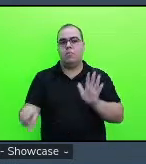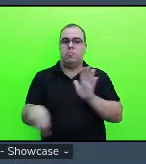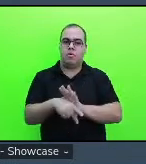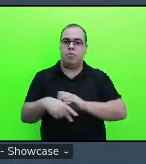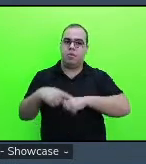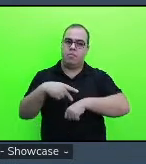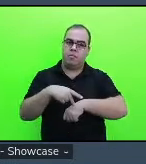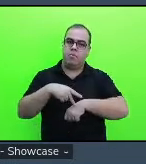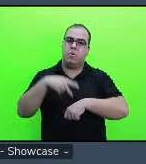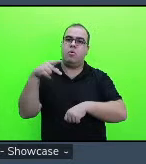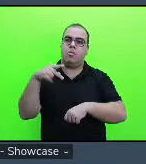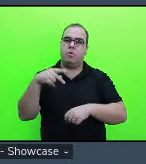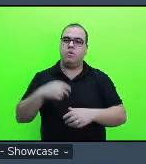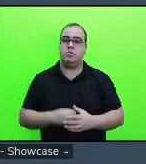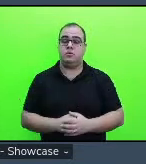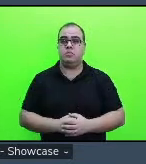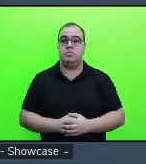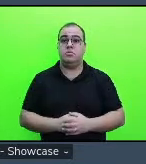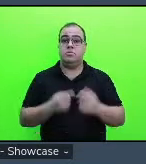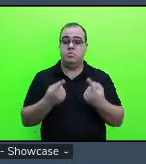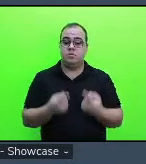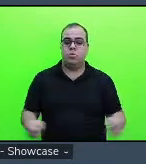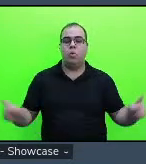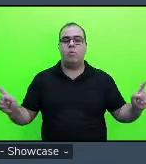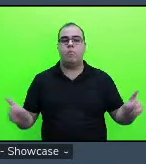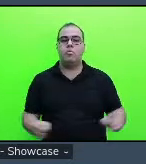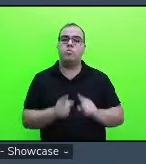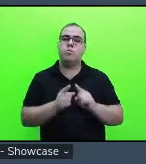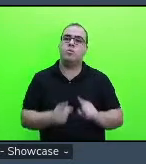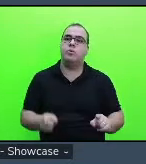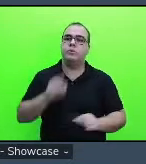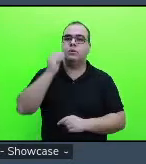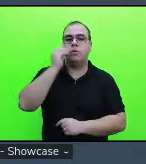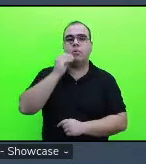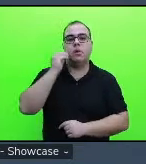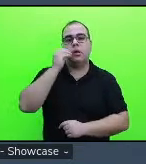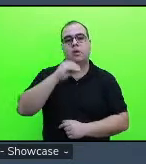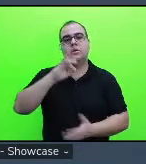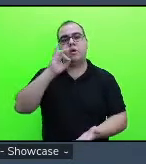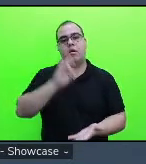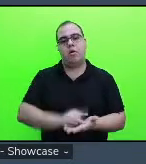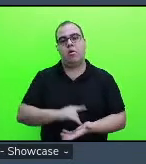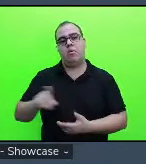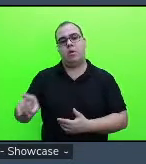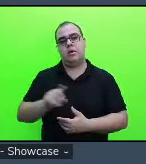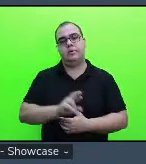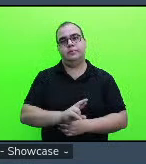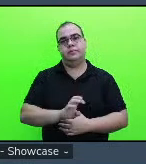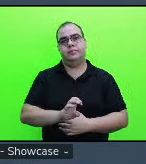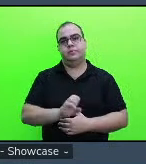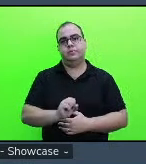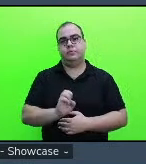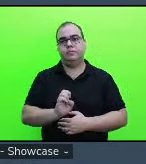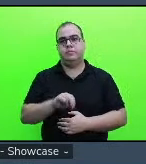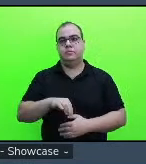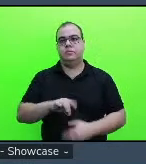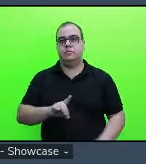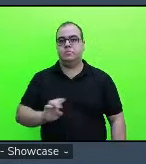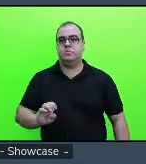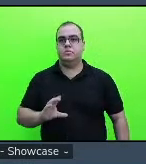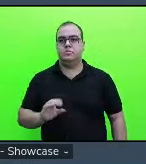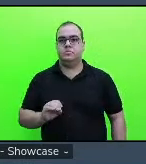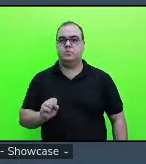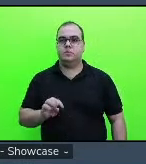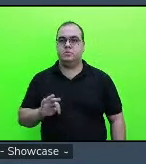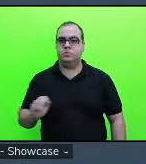com a música com essa experiência que vocês têm uma experiência real em Resende Costa também como você falou de aplicação de música